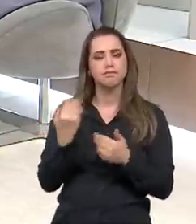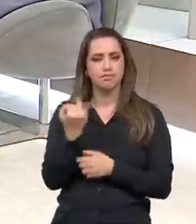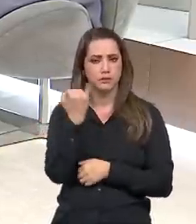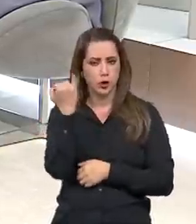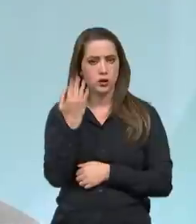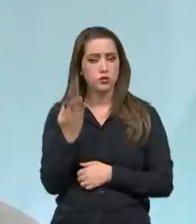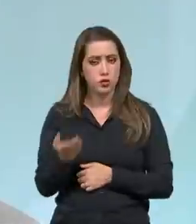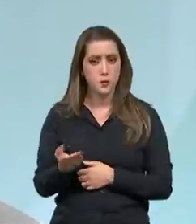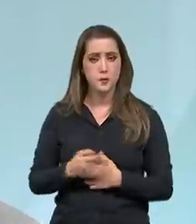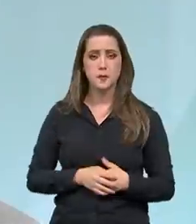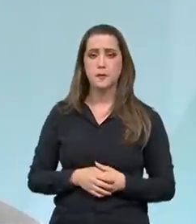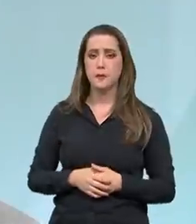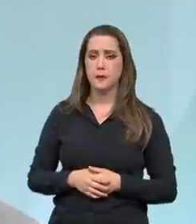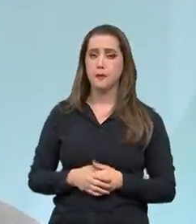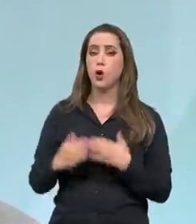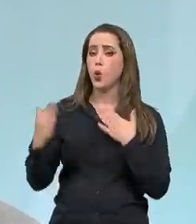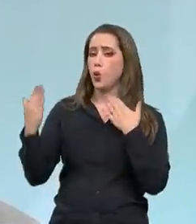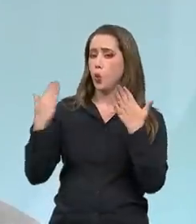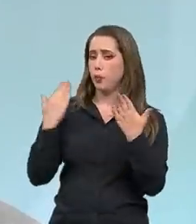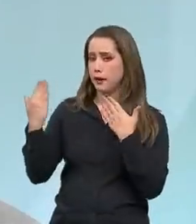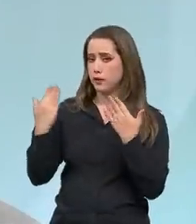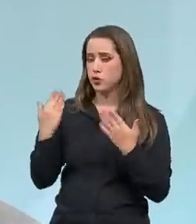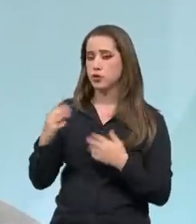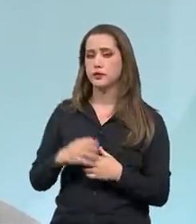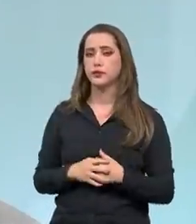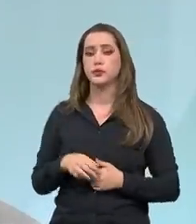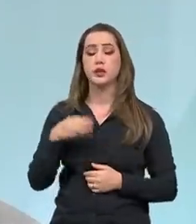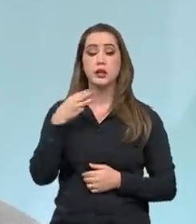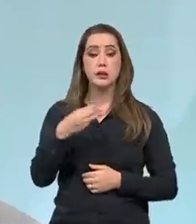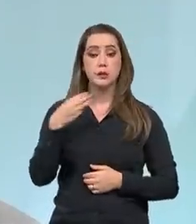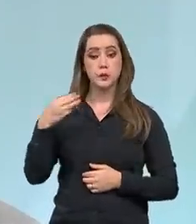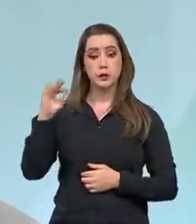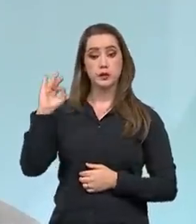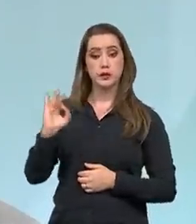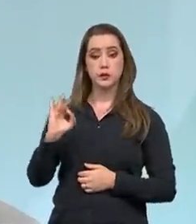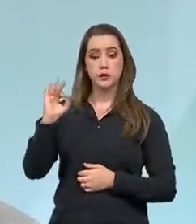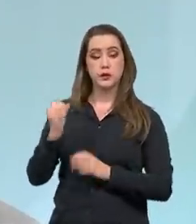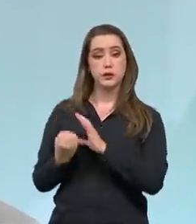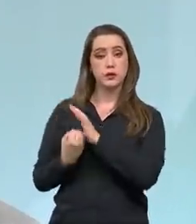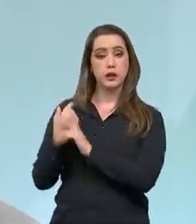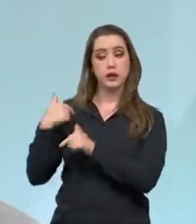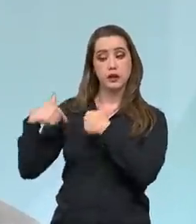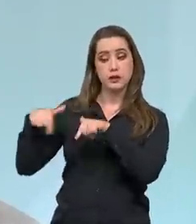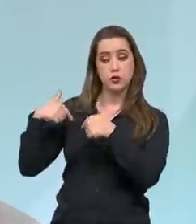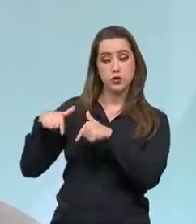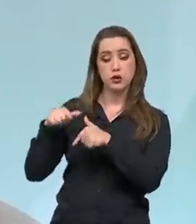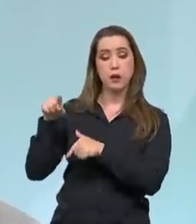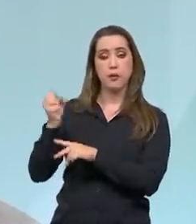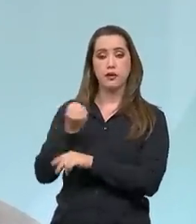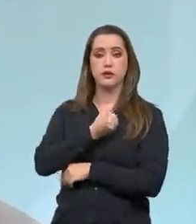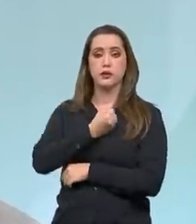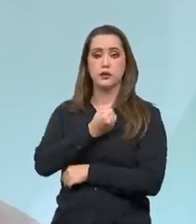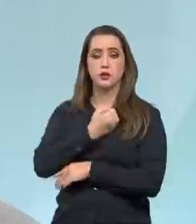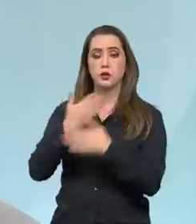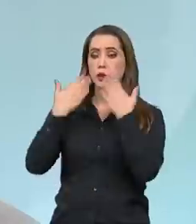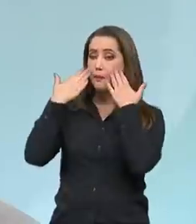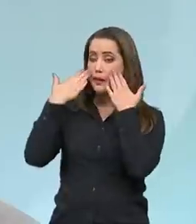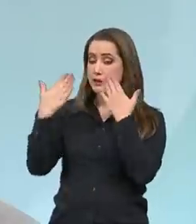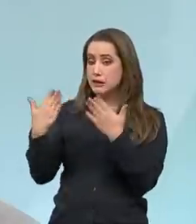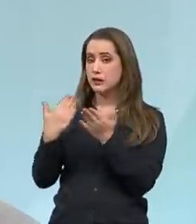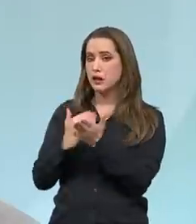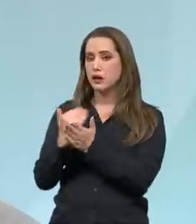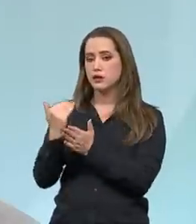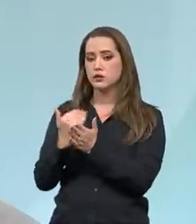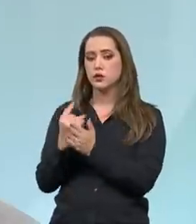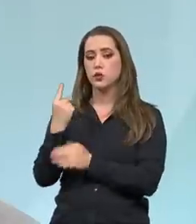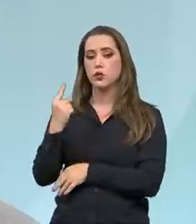Para você ter uma ideia, 33% do emprego gerado desse número, que foi apresentado no início do programa, 1